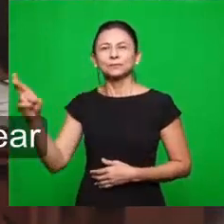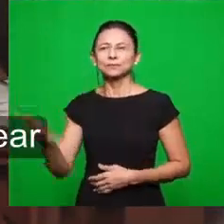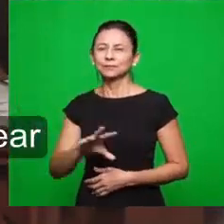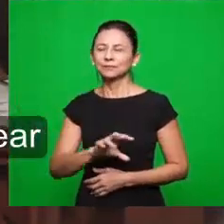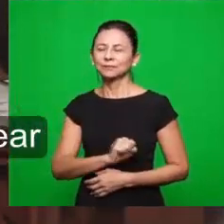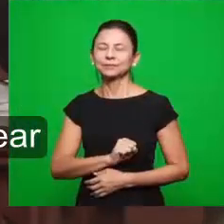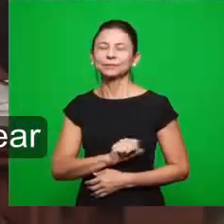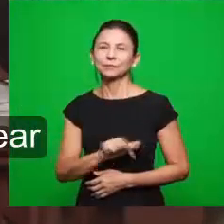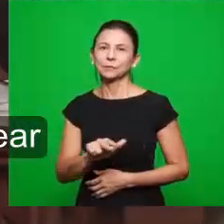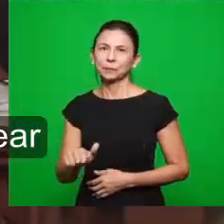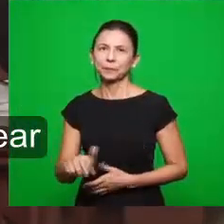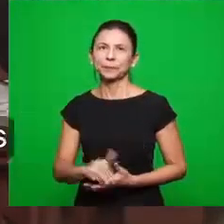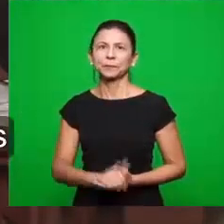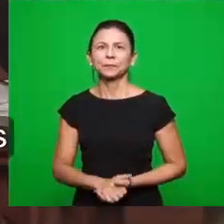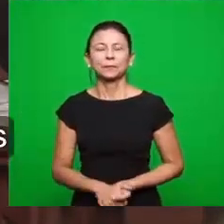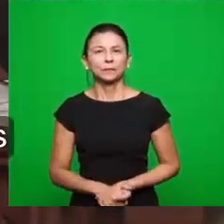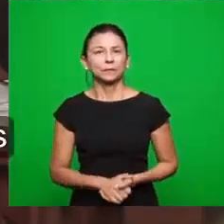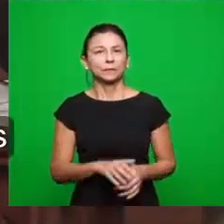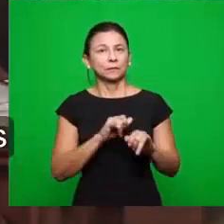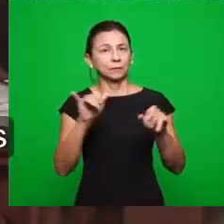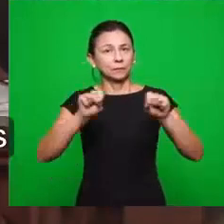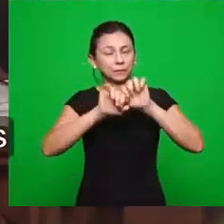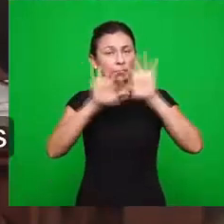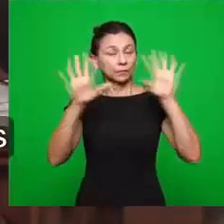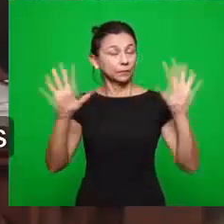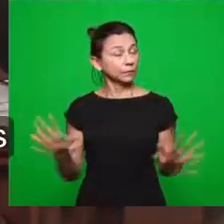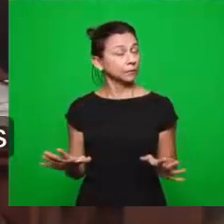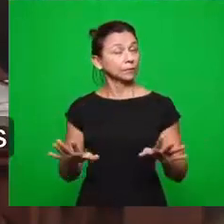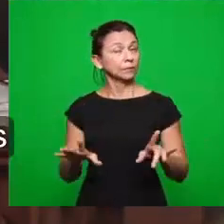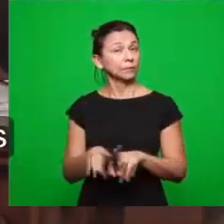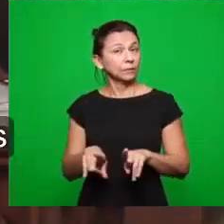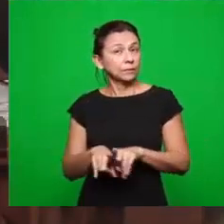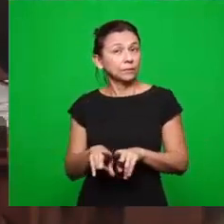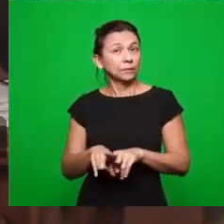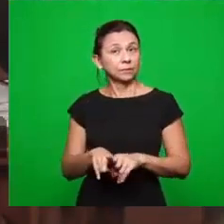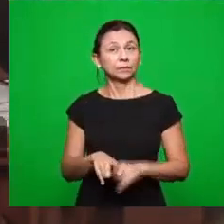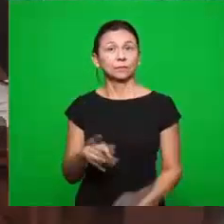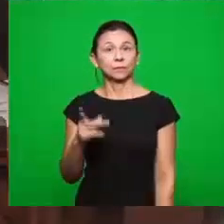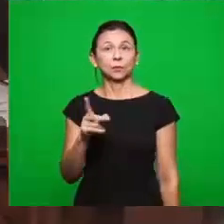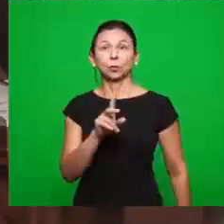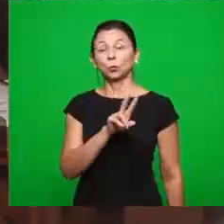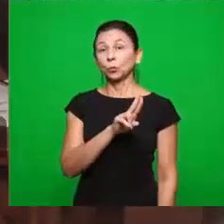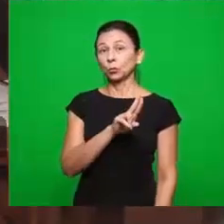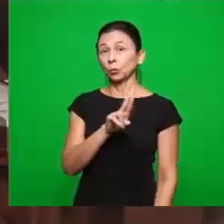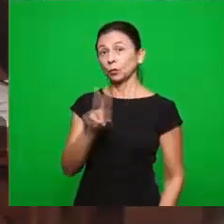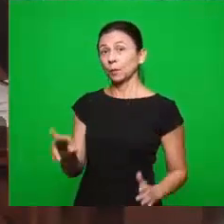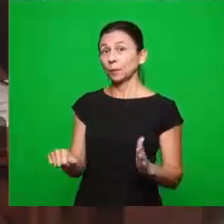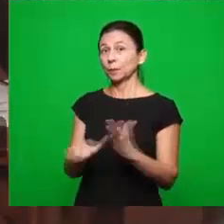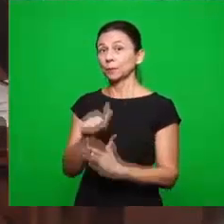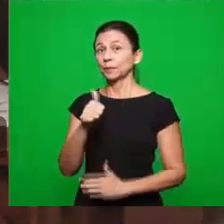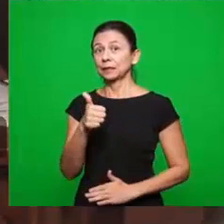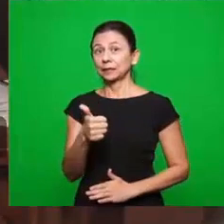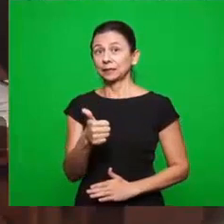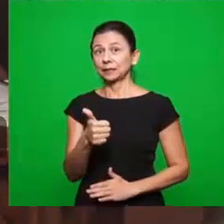E nós queríamos deixar bem claro e patente, inclusive, que o seu nome foi colocado pela primeira vez